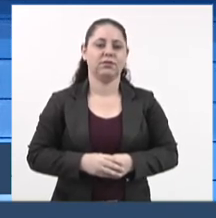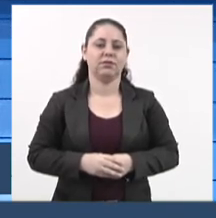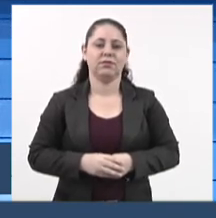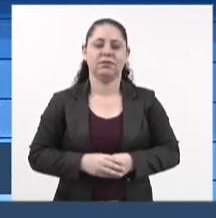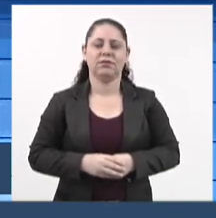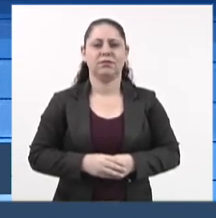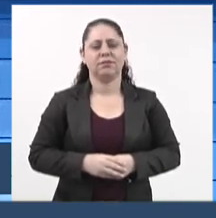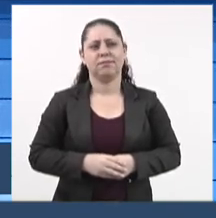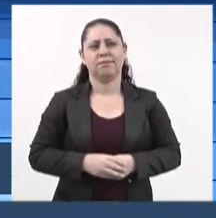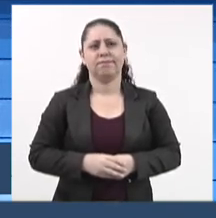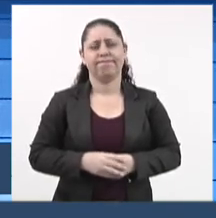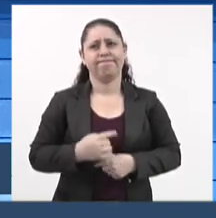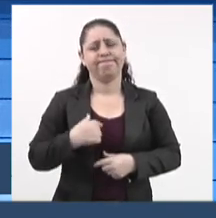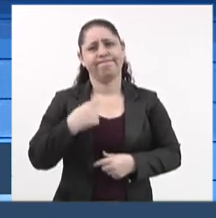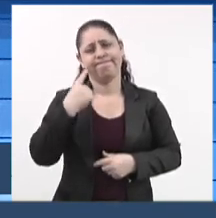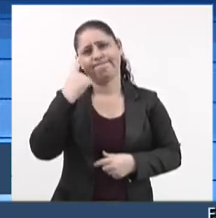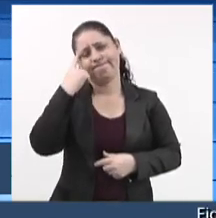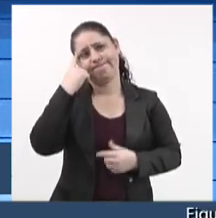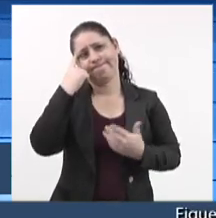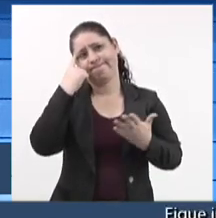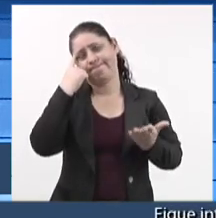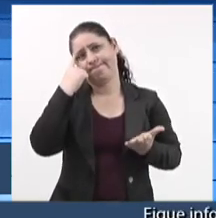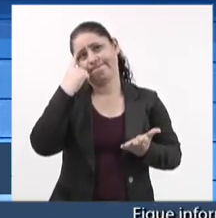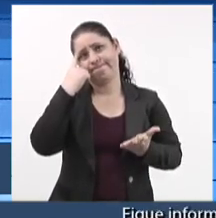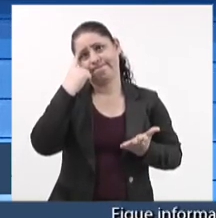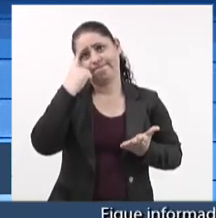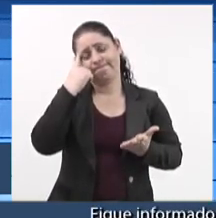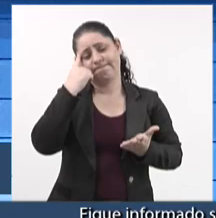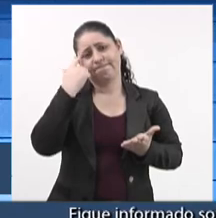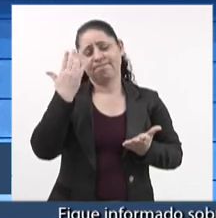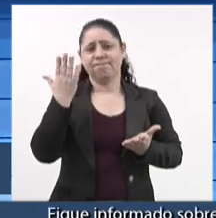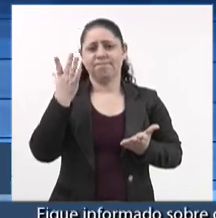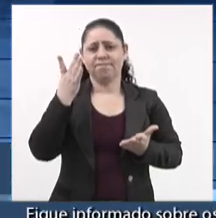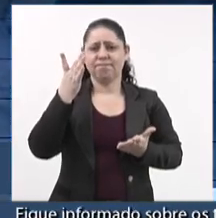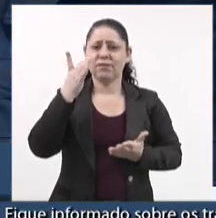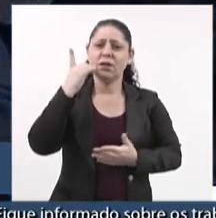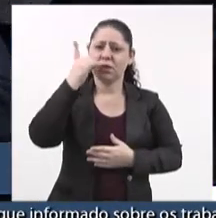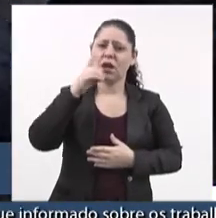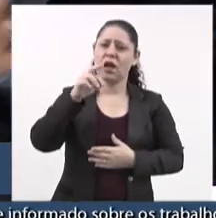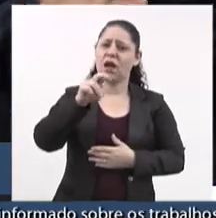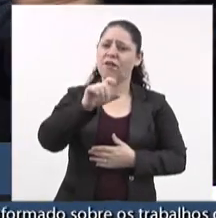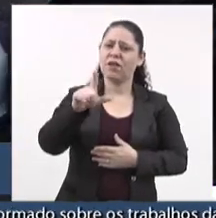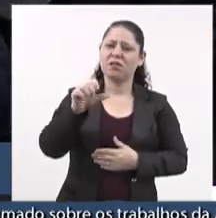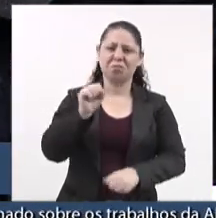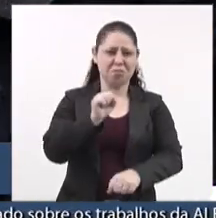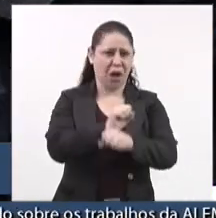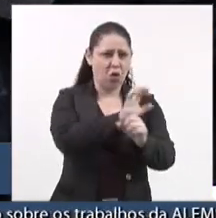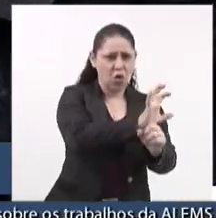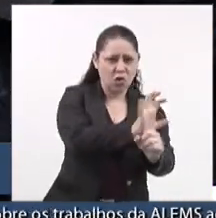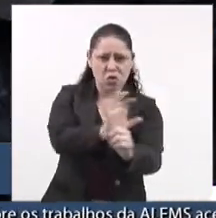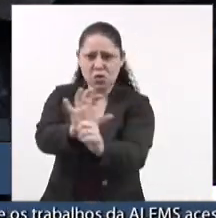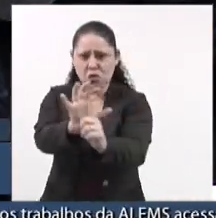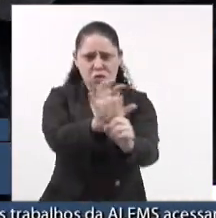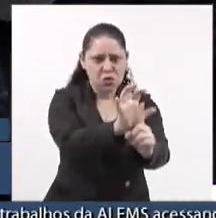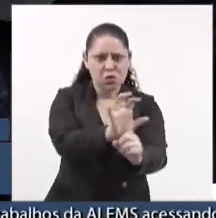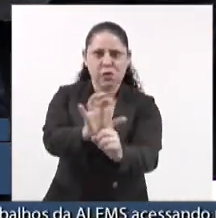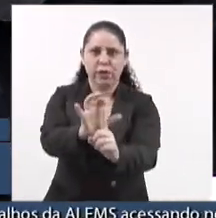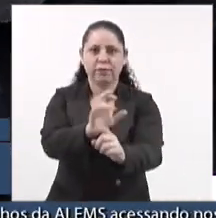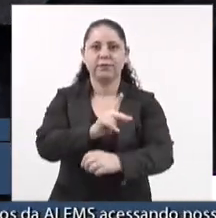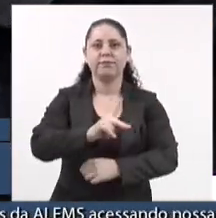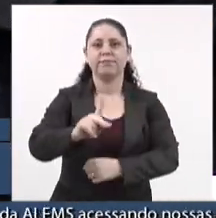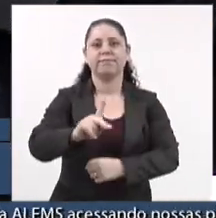Eu acho que o deputado Rafael Tavares deveria parar de perseguir os professores.